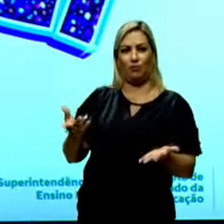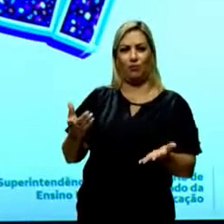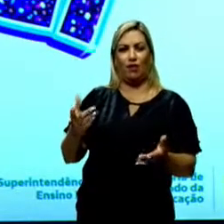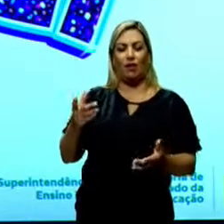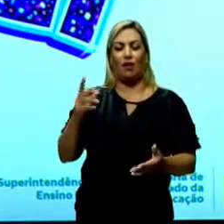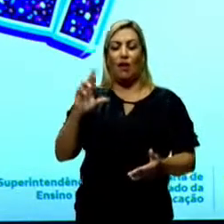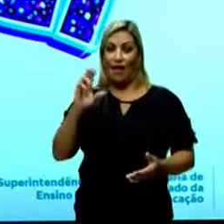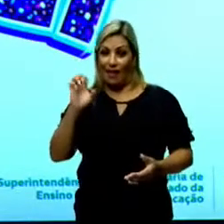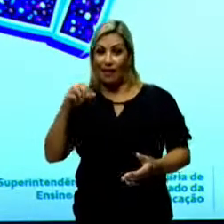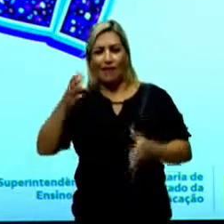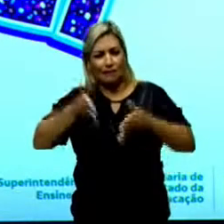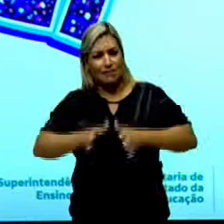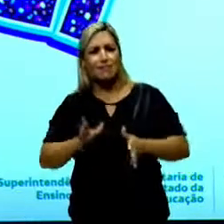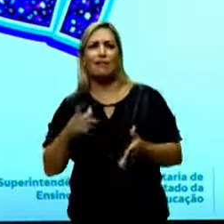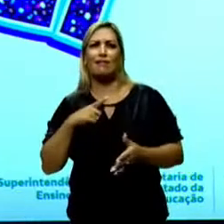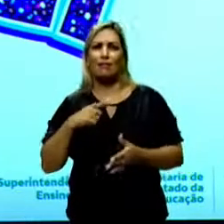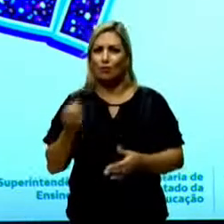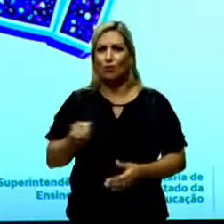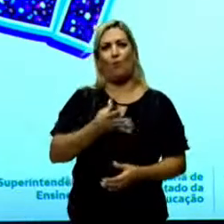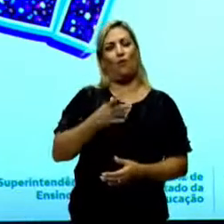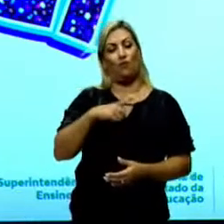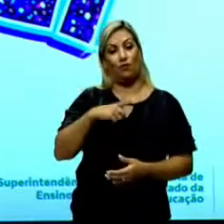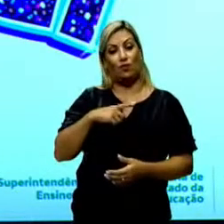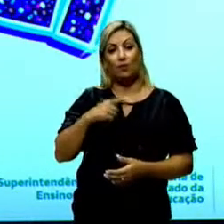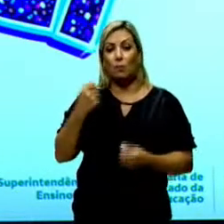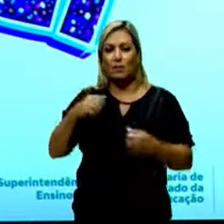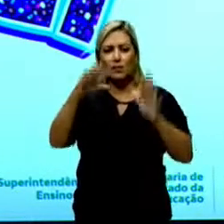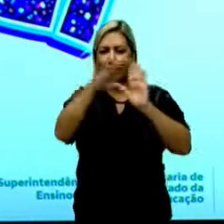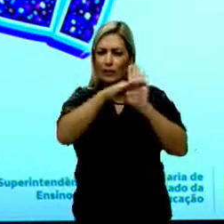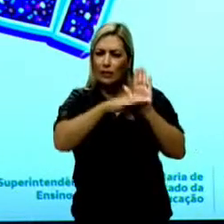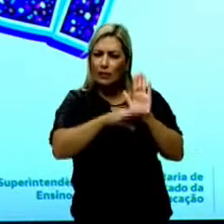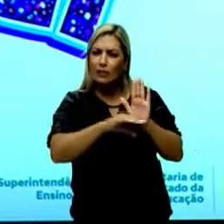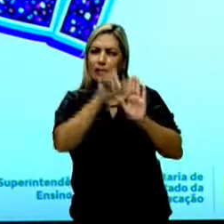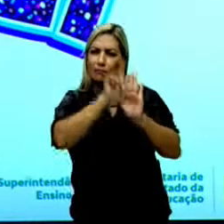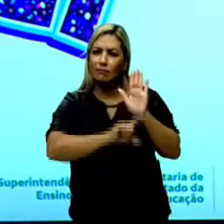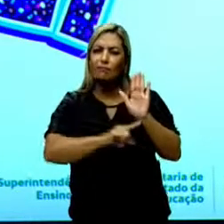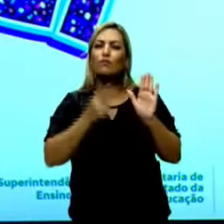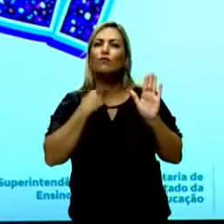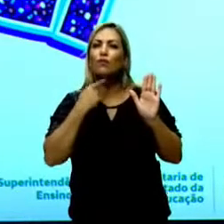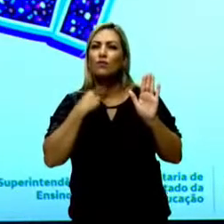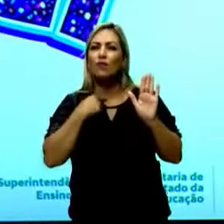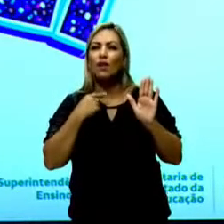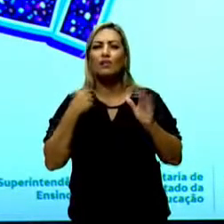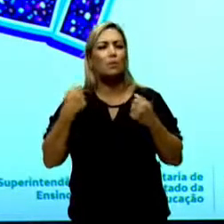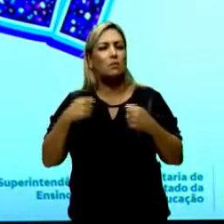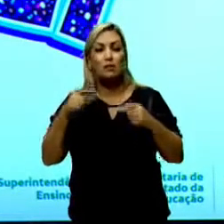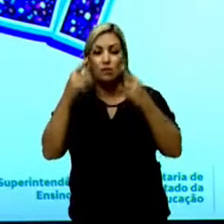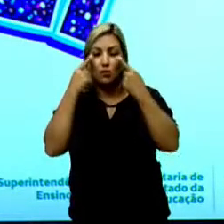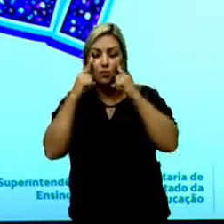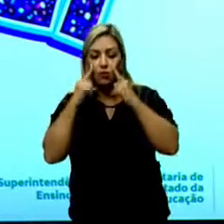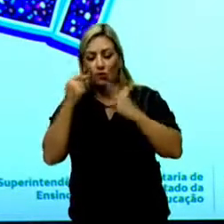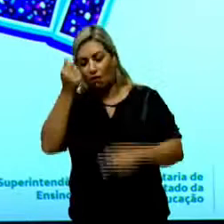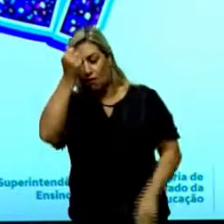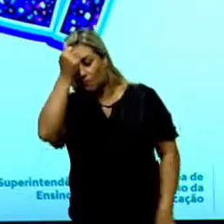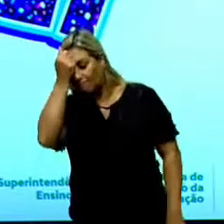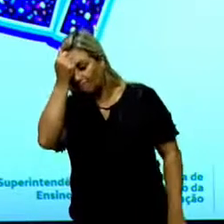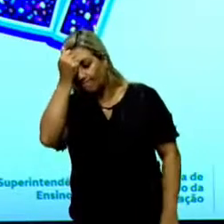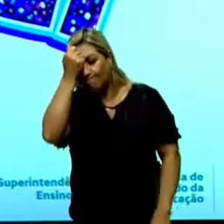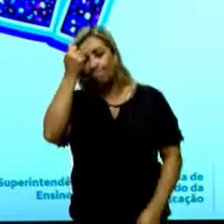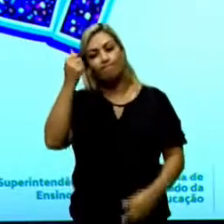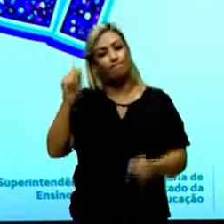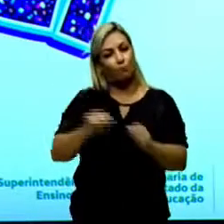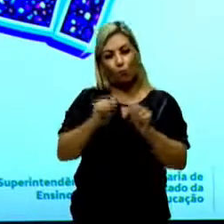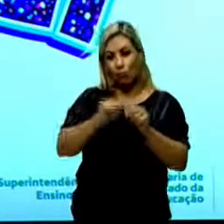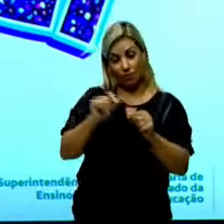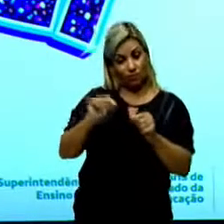listas de boas intenções para arquivá-las na gaveta. Não precisa chorar arrependido pelas